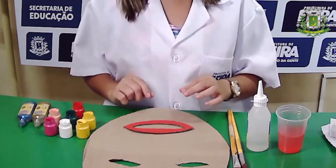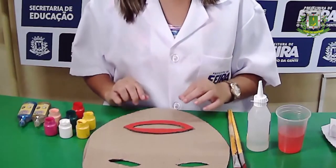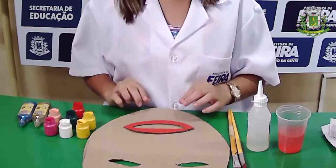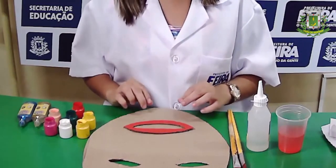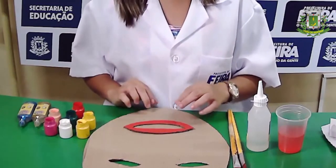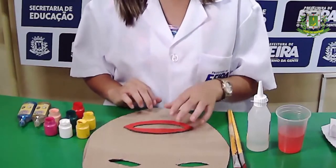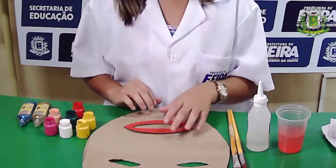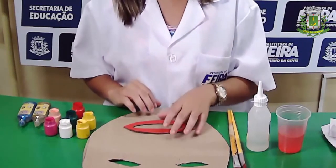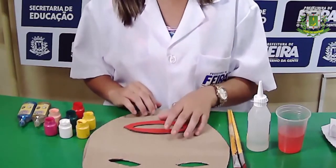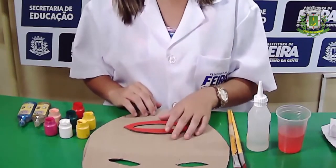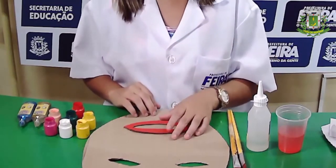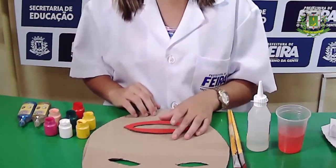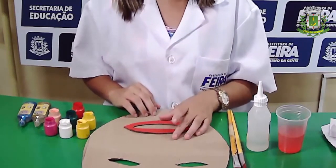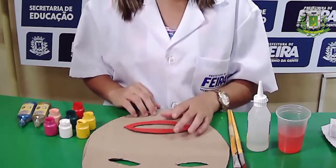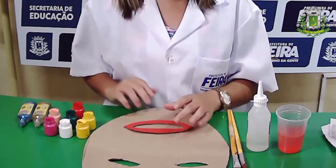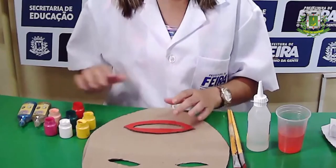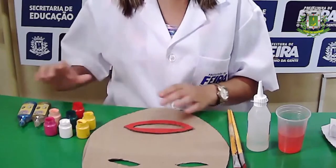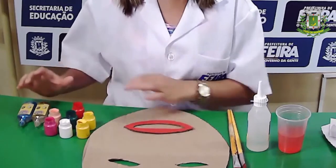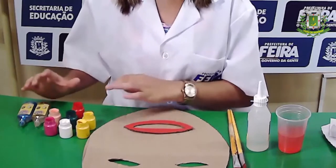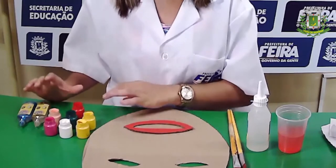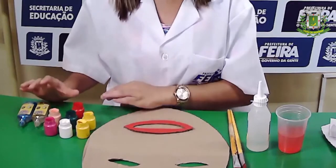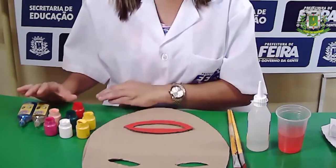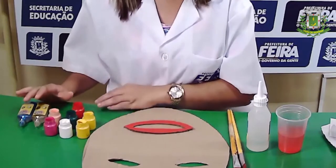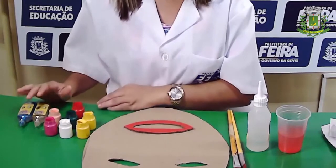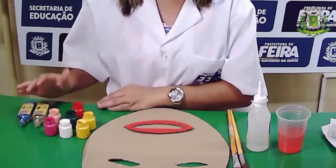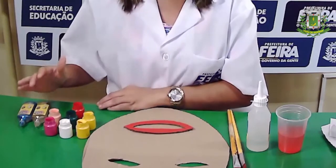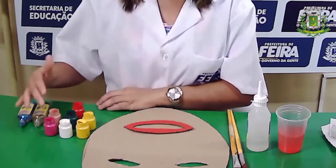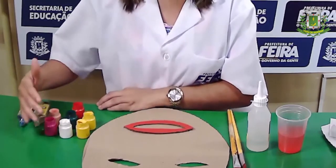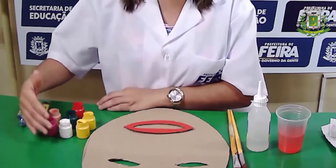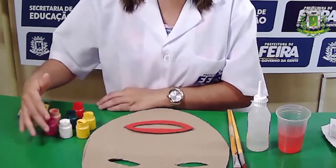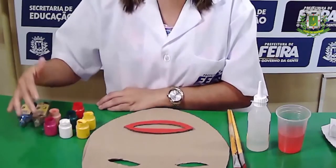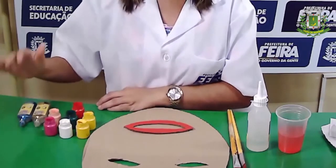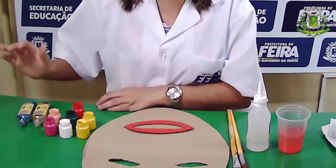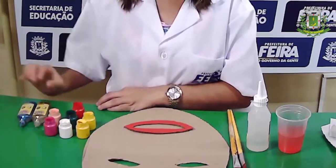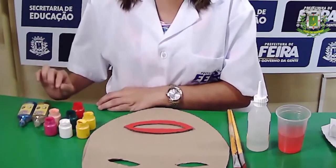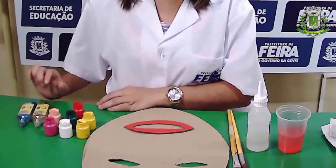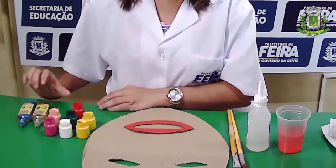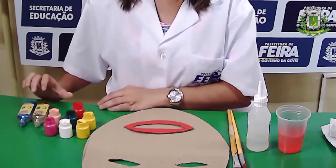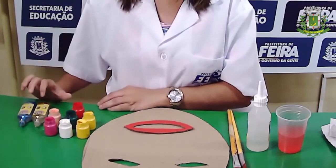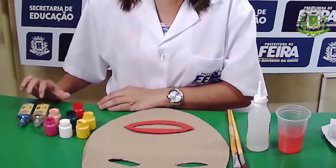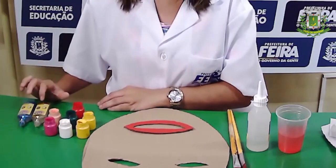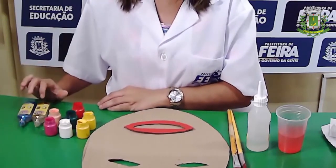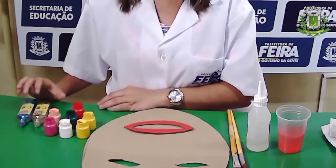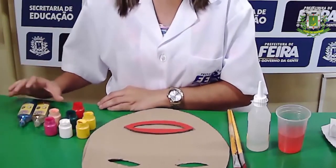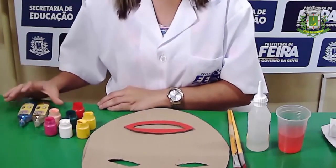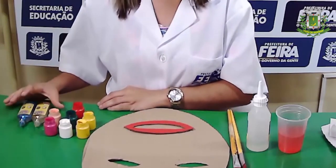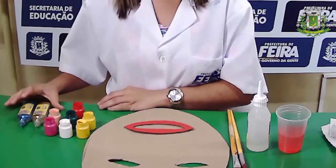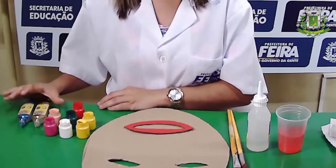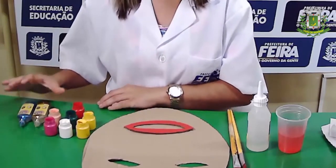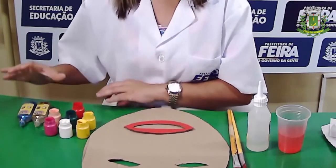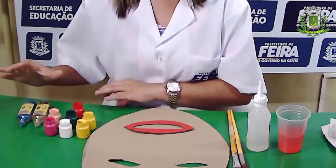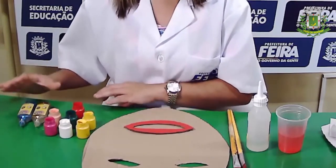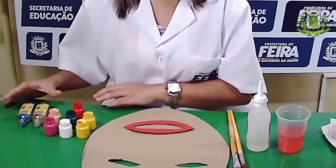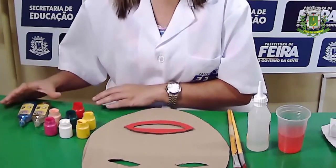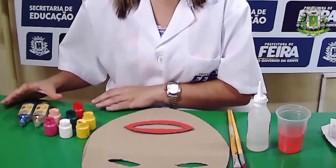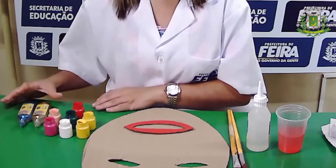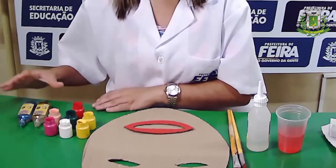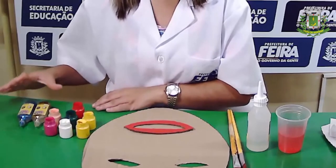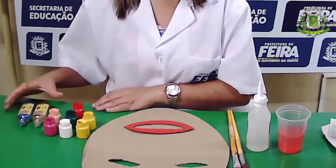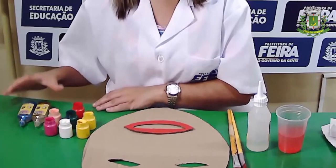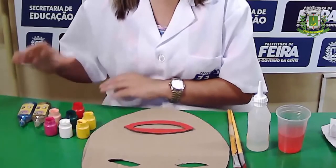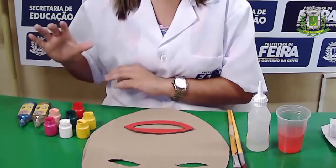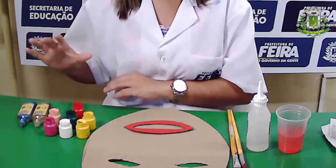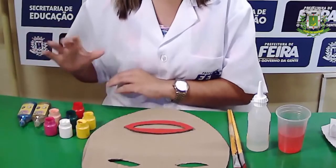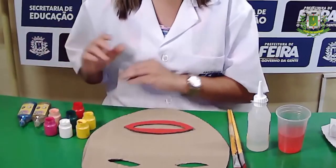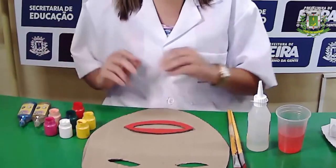Eu pedi, ó, papelão, tá? Pedi tinta, tinta guache, eu trouxe até uma cola glitter aqui, para a gente poder